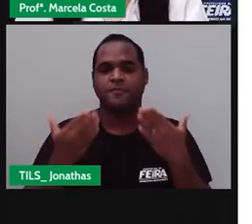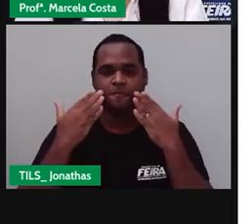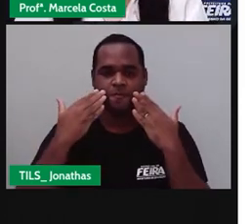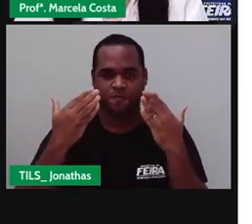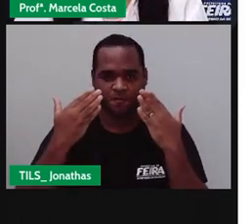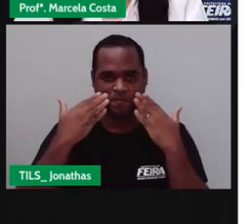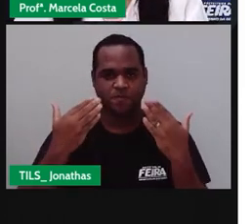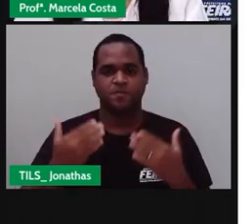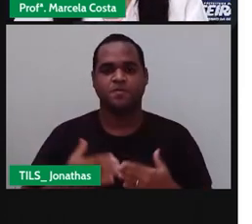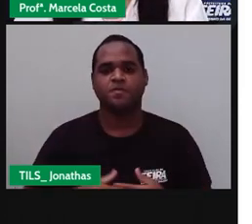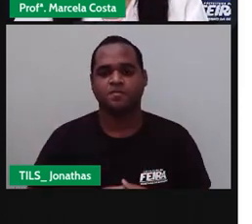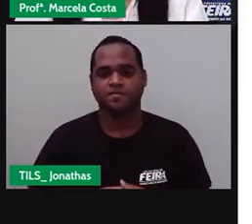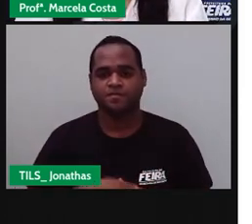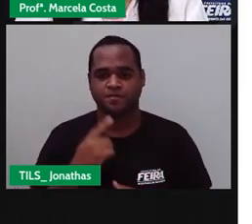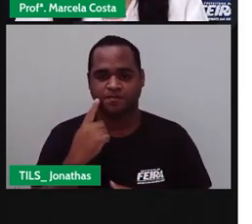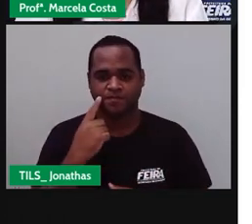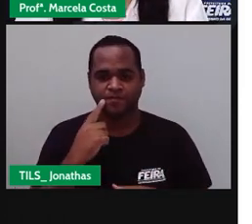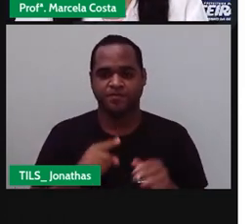esse livro.